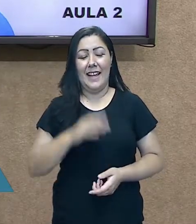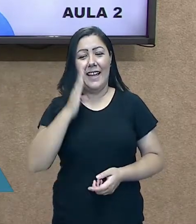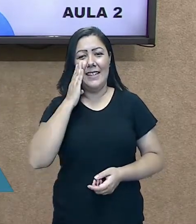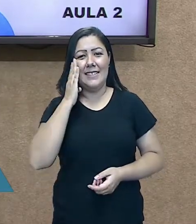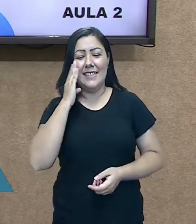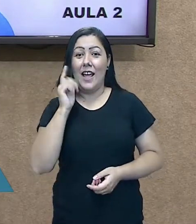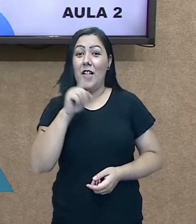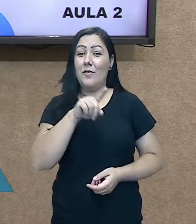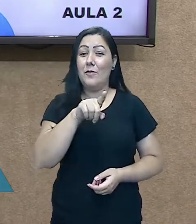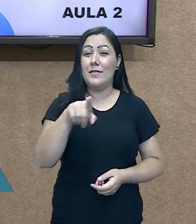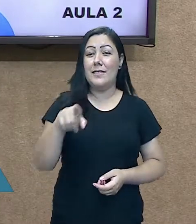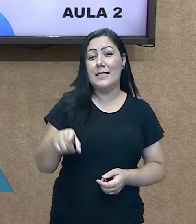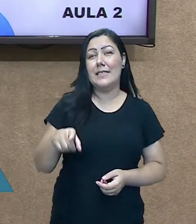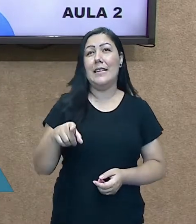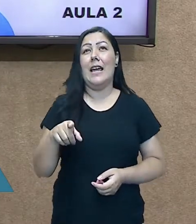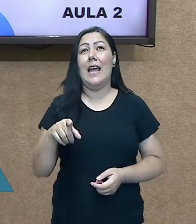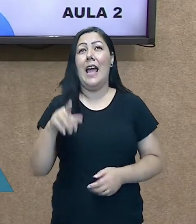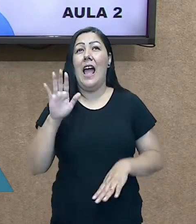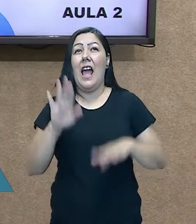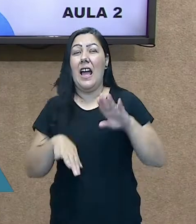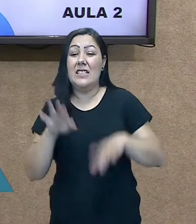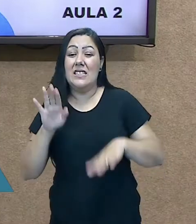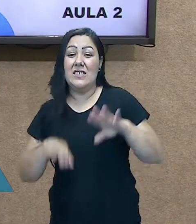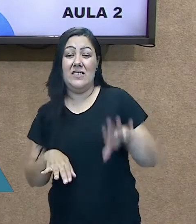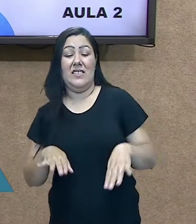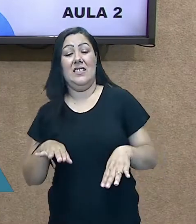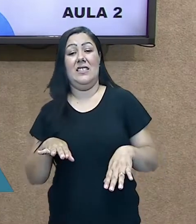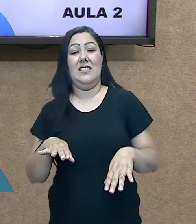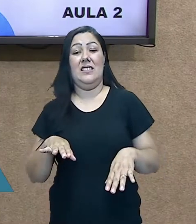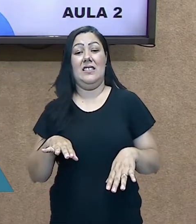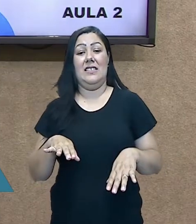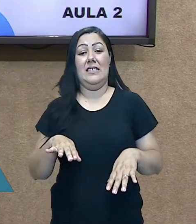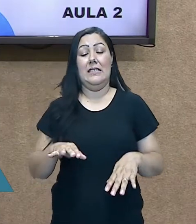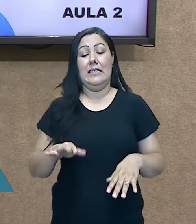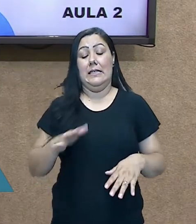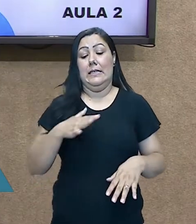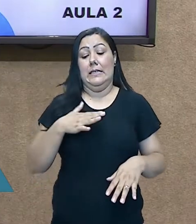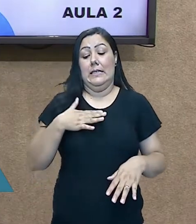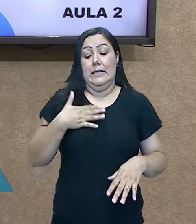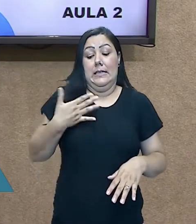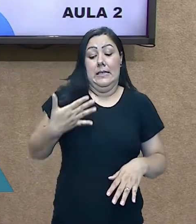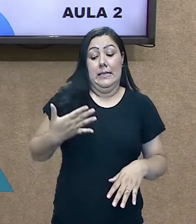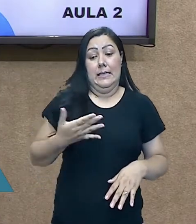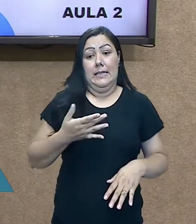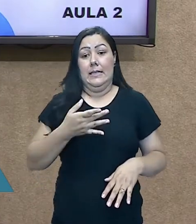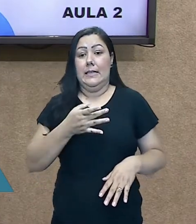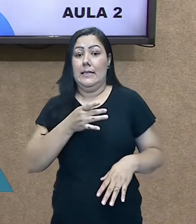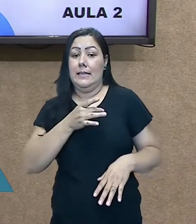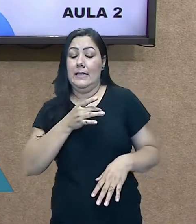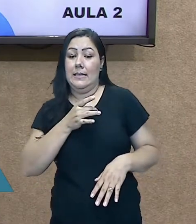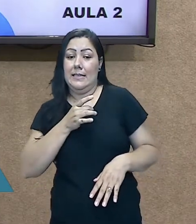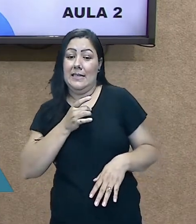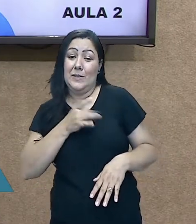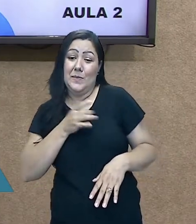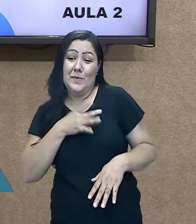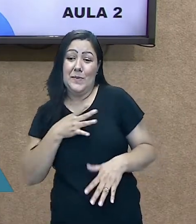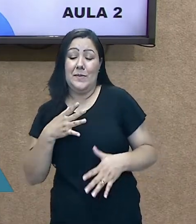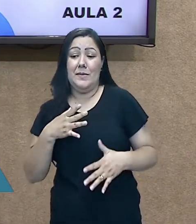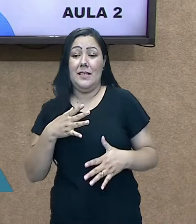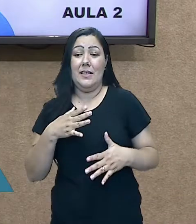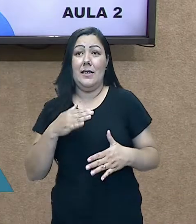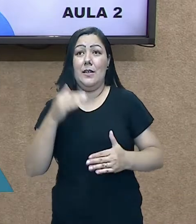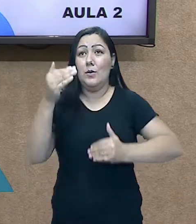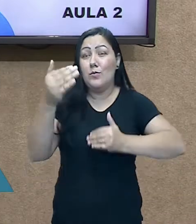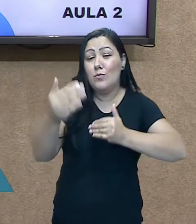assustado, né? Muitos professores, não é verdade? Uma mudança para uma nova